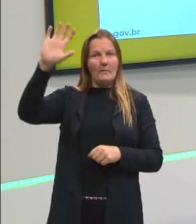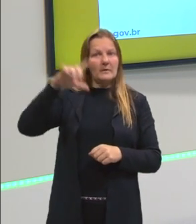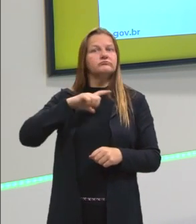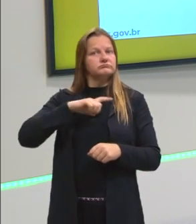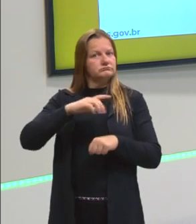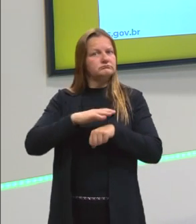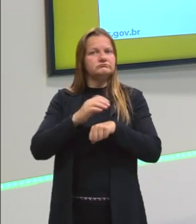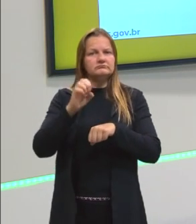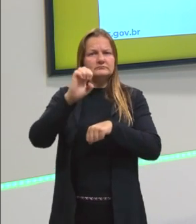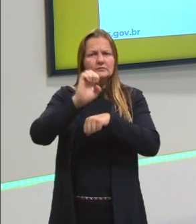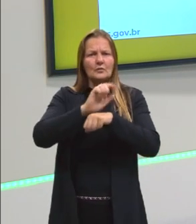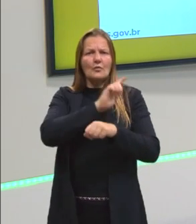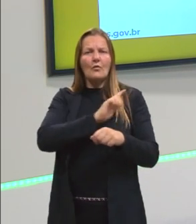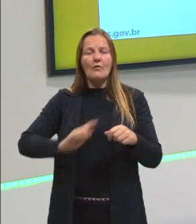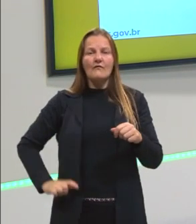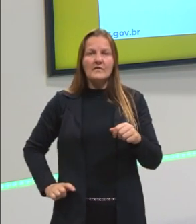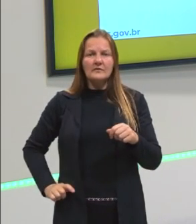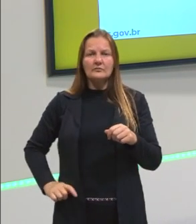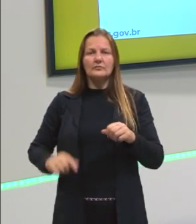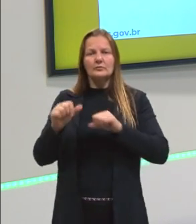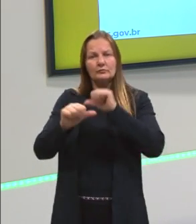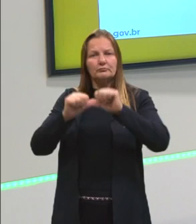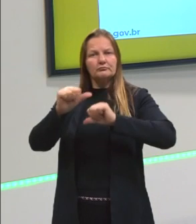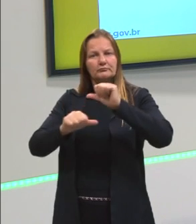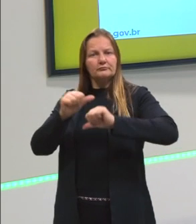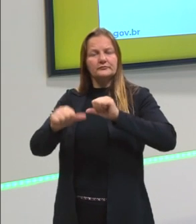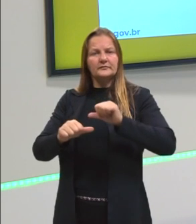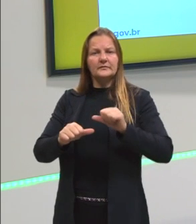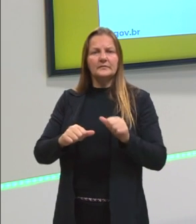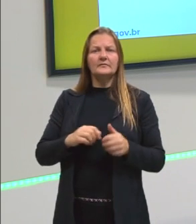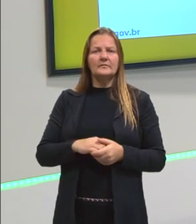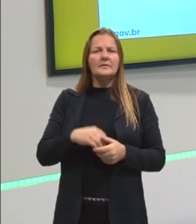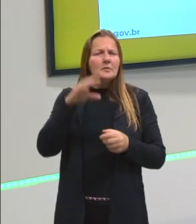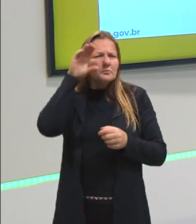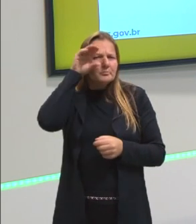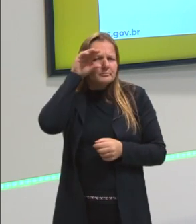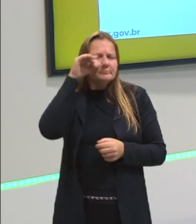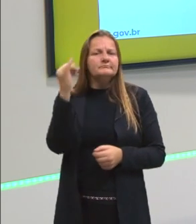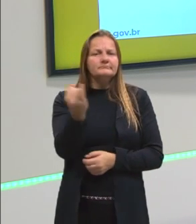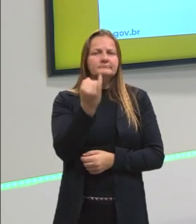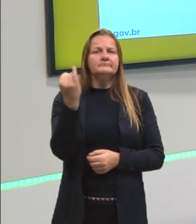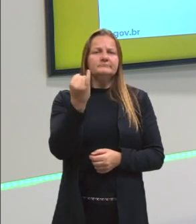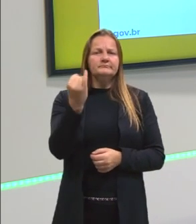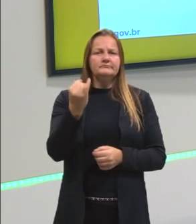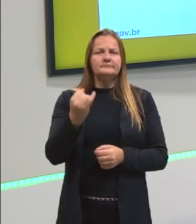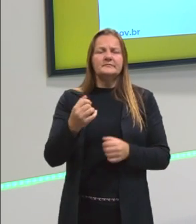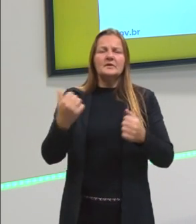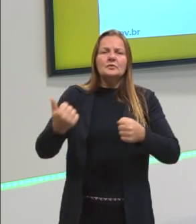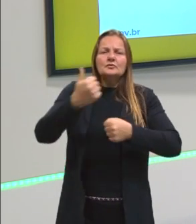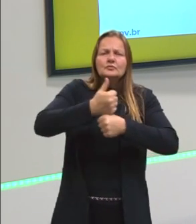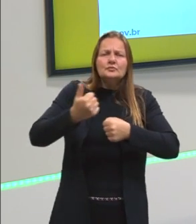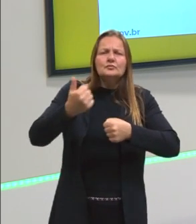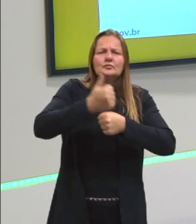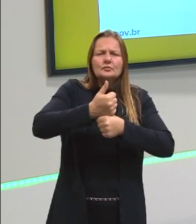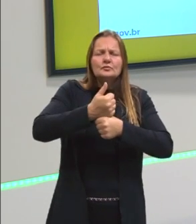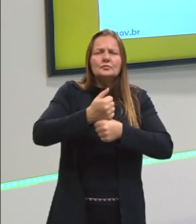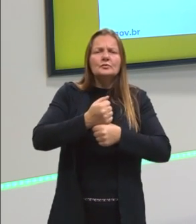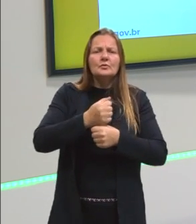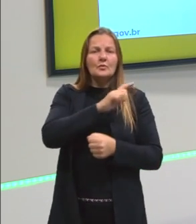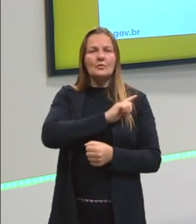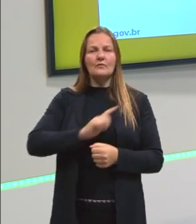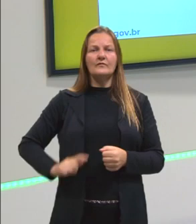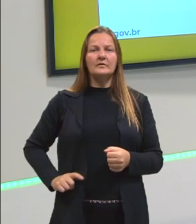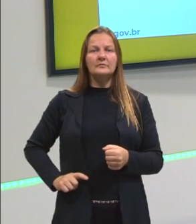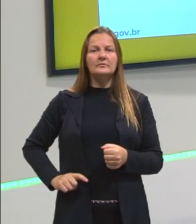Entra governo e sai governo. Até gostaria que vocês prestassem atenção nisso. Nas trocas de governo, as mudanças